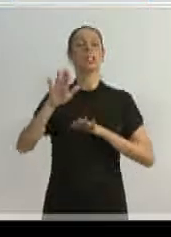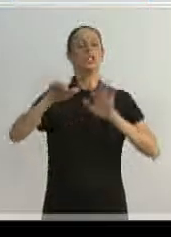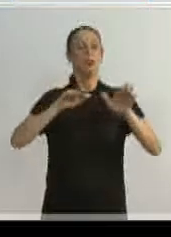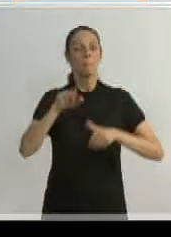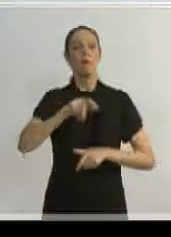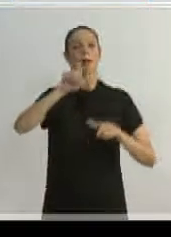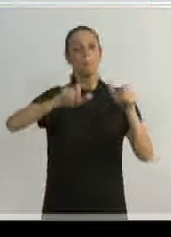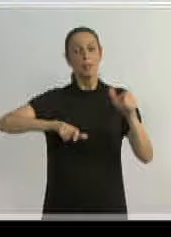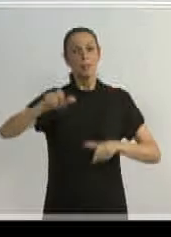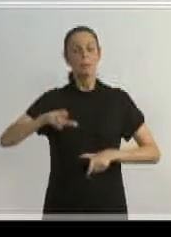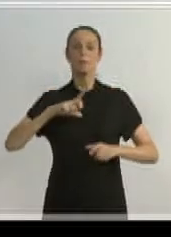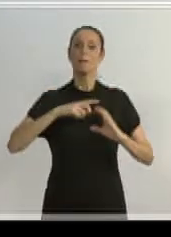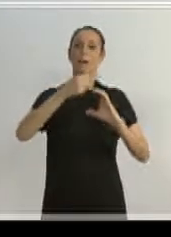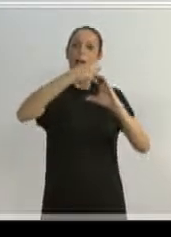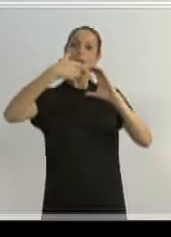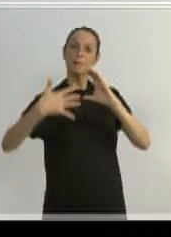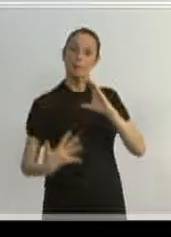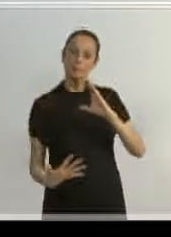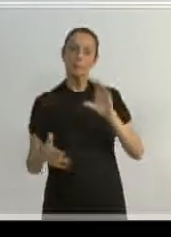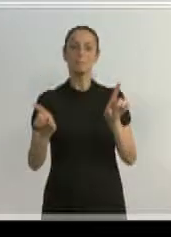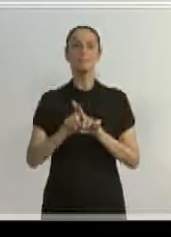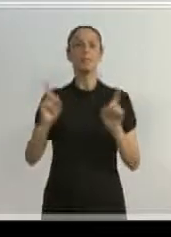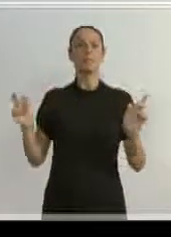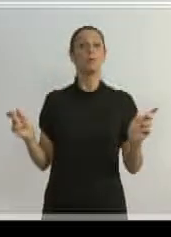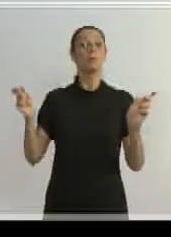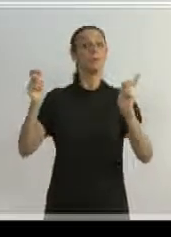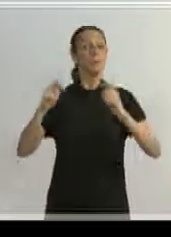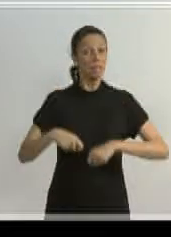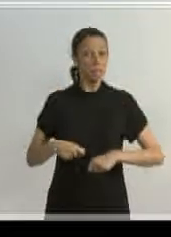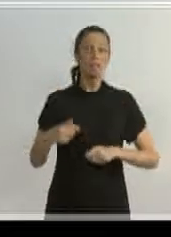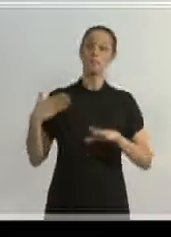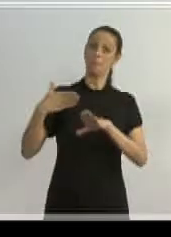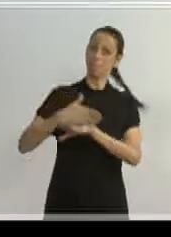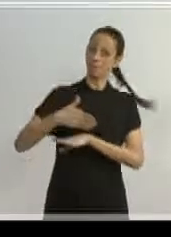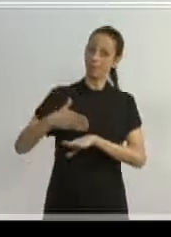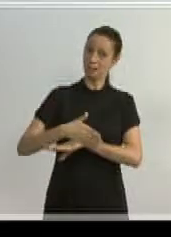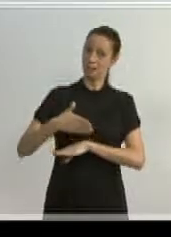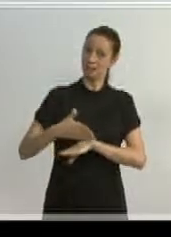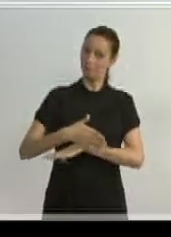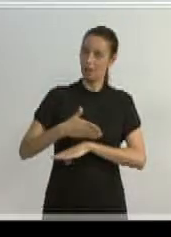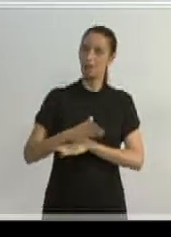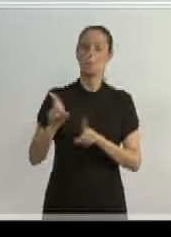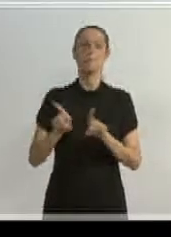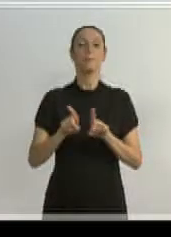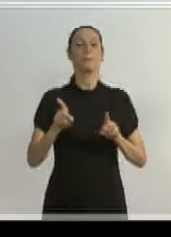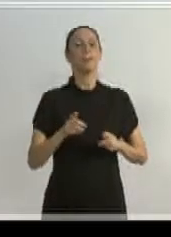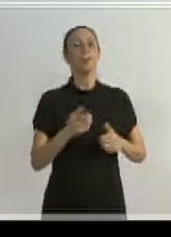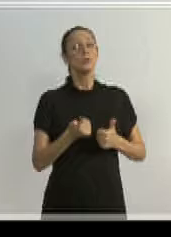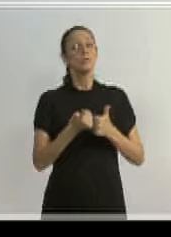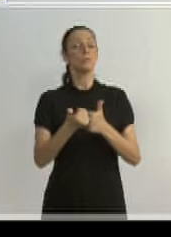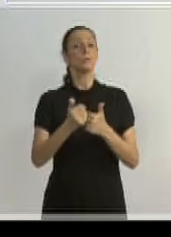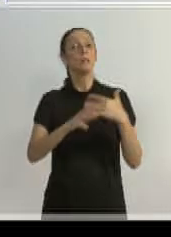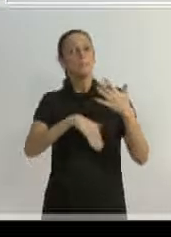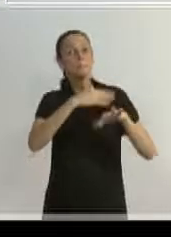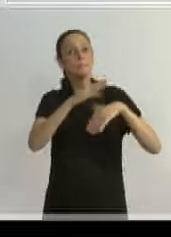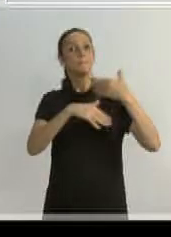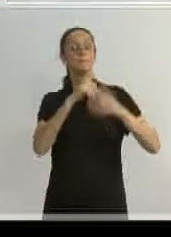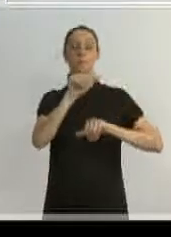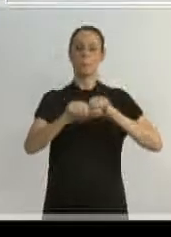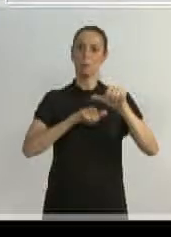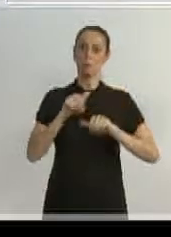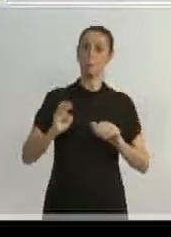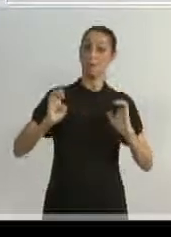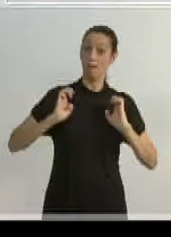que têm características e que têm possibilidade de participarem e de contribuírem nesse processo tão importante de mudança